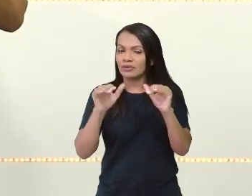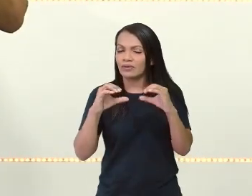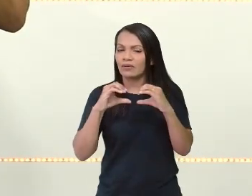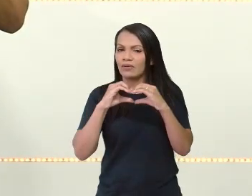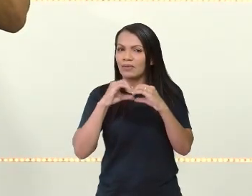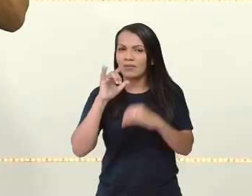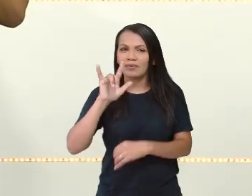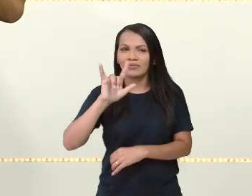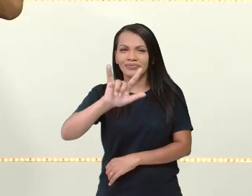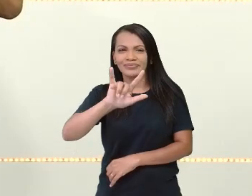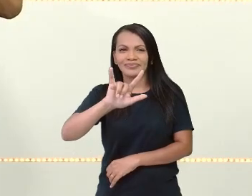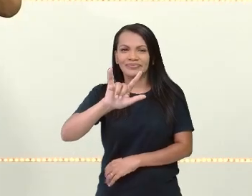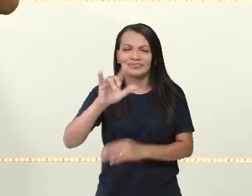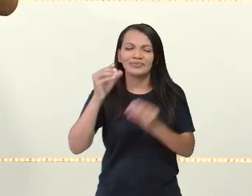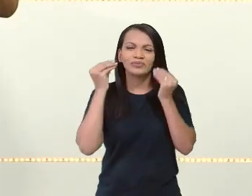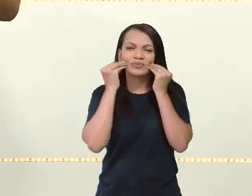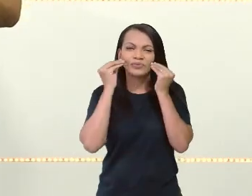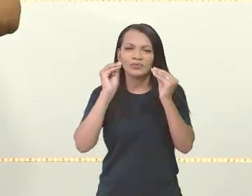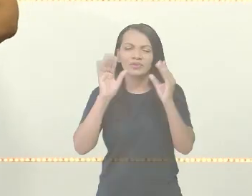vocês!